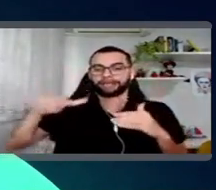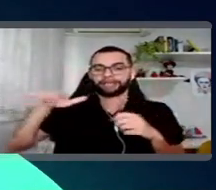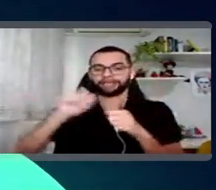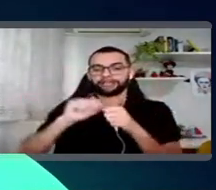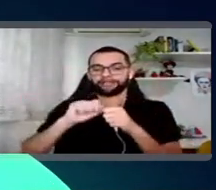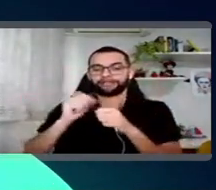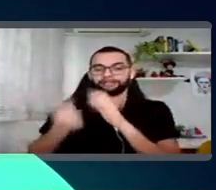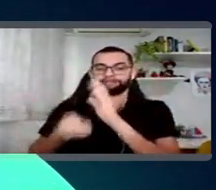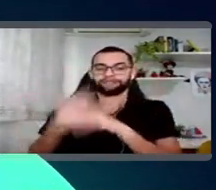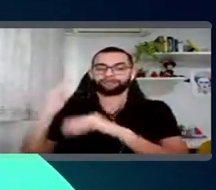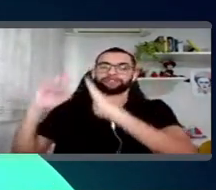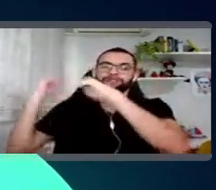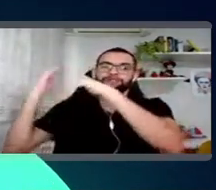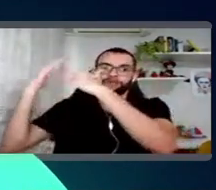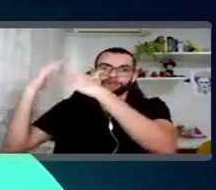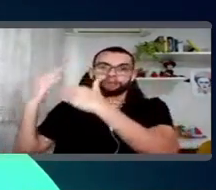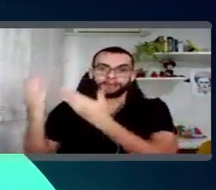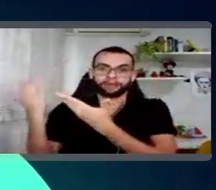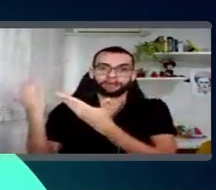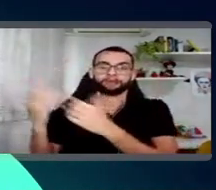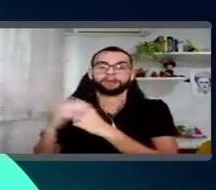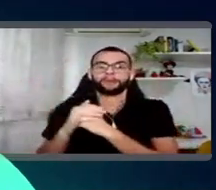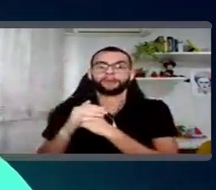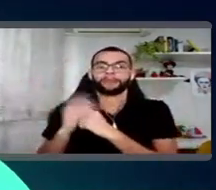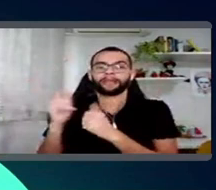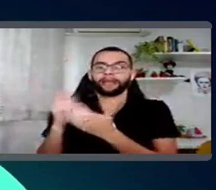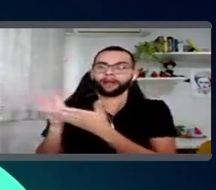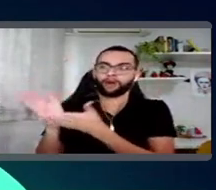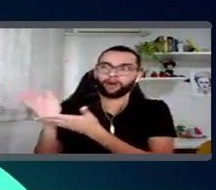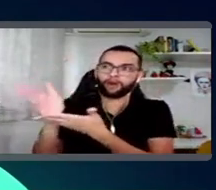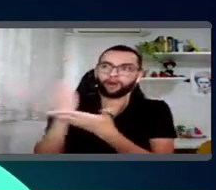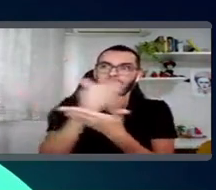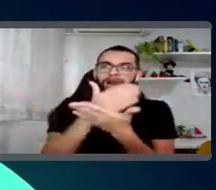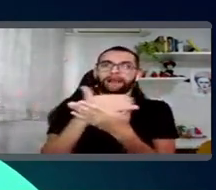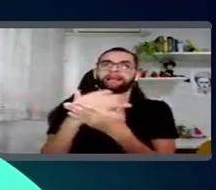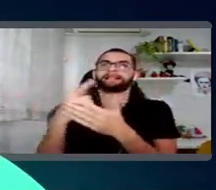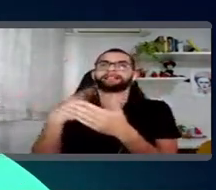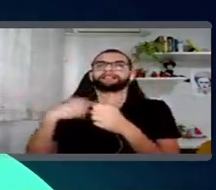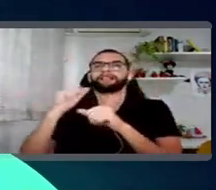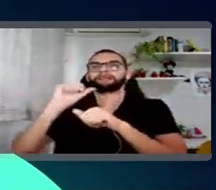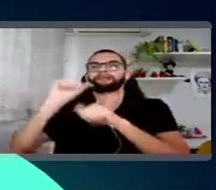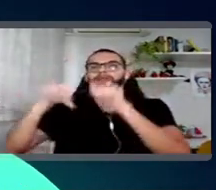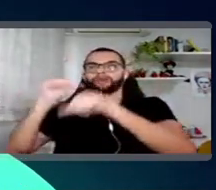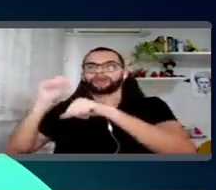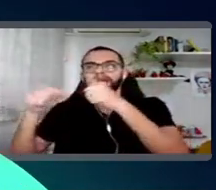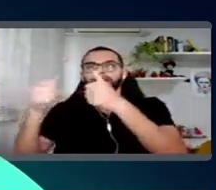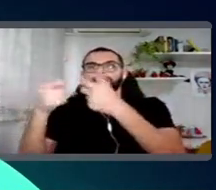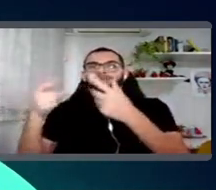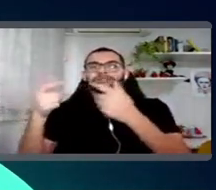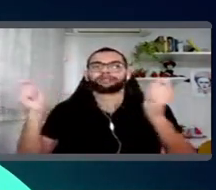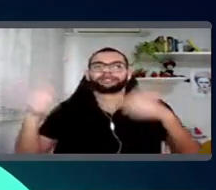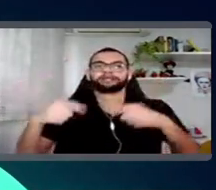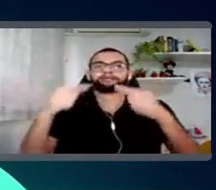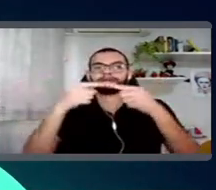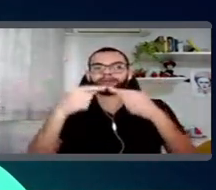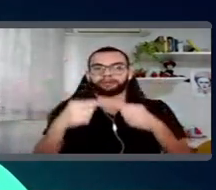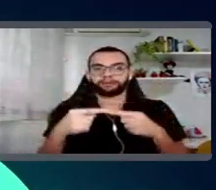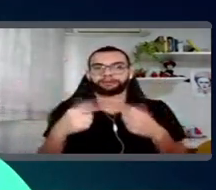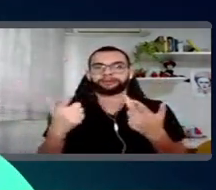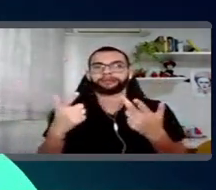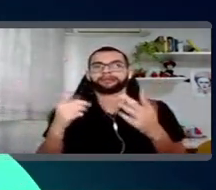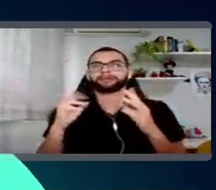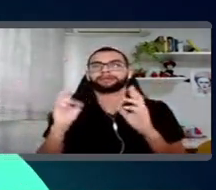desenvolvimento em si, tá? Então, é onde a vai fazer a coleta de dados, onde a vai fazer as integrações que são necessárias para isso. Toda a parte ali de